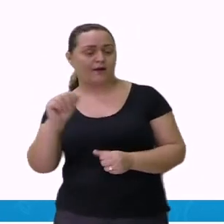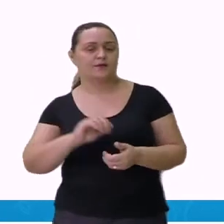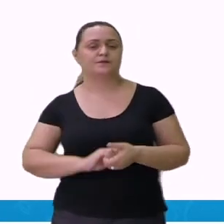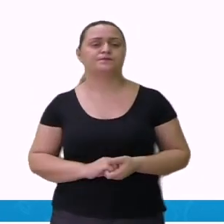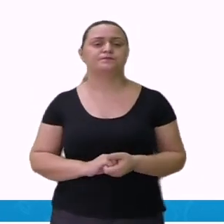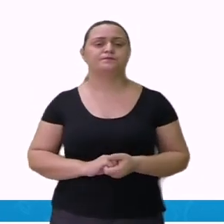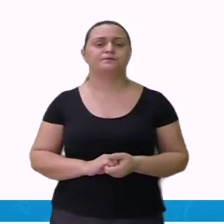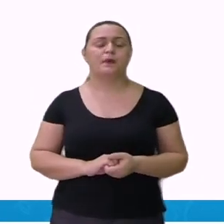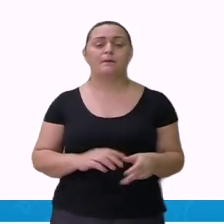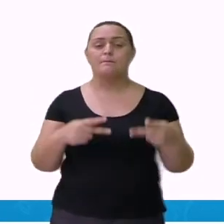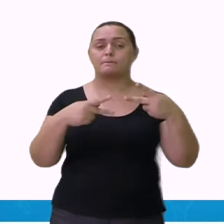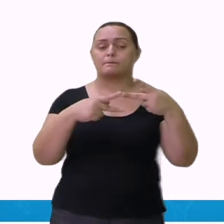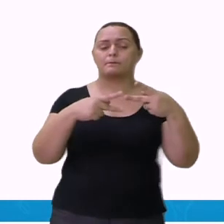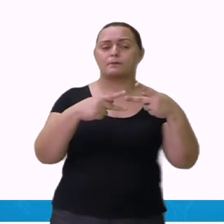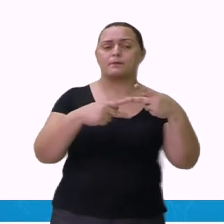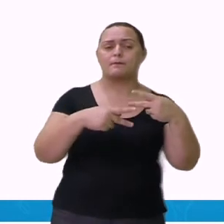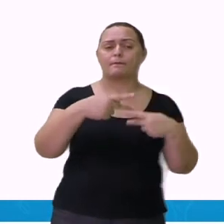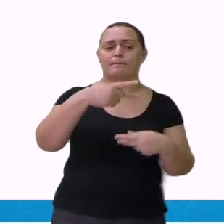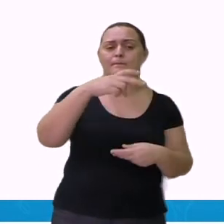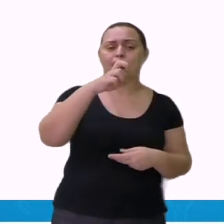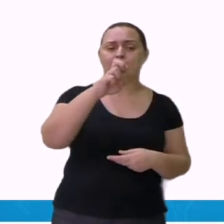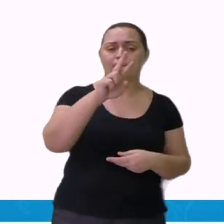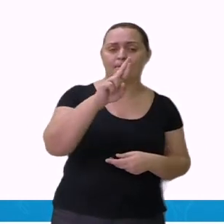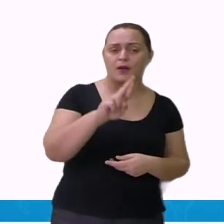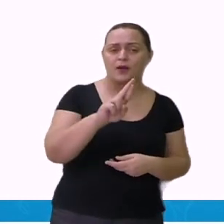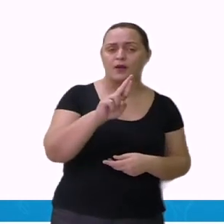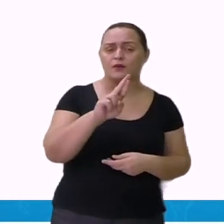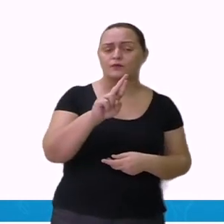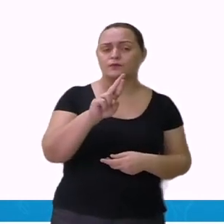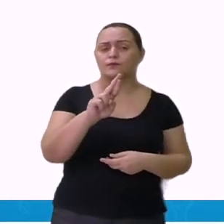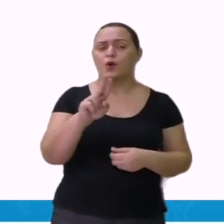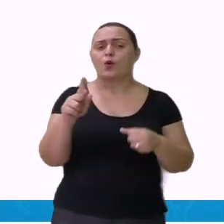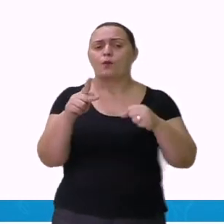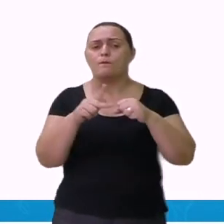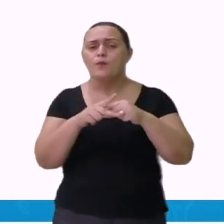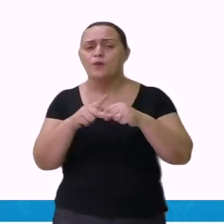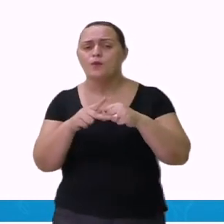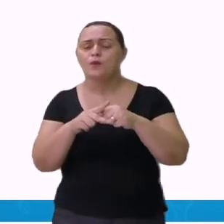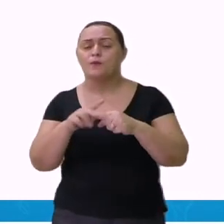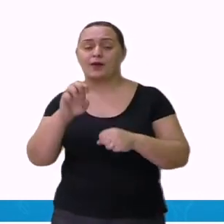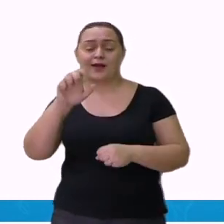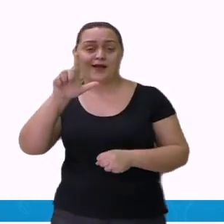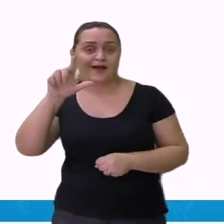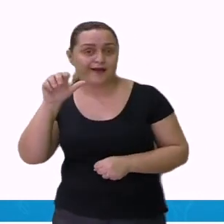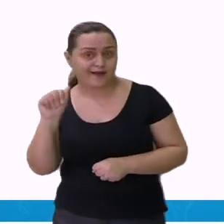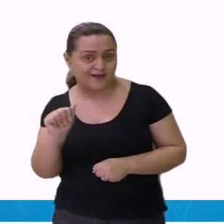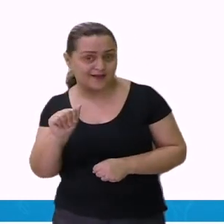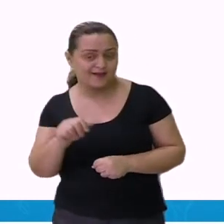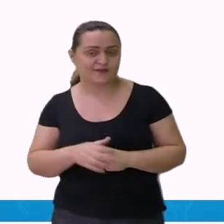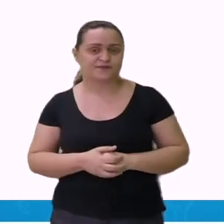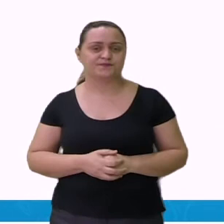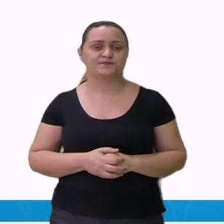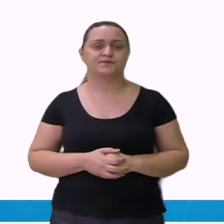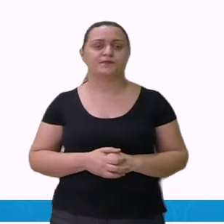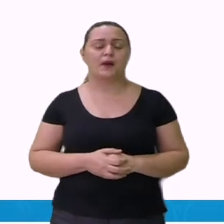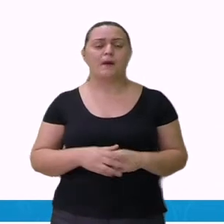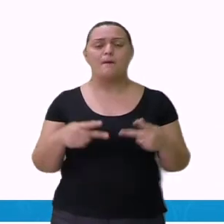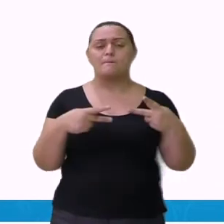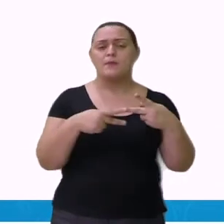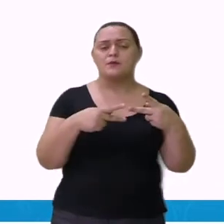Da preposição PER com o pronome demonstrativo A.